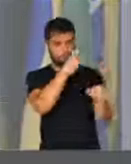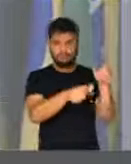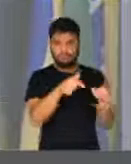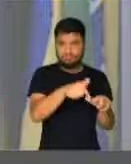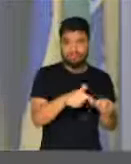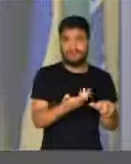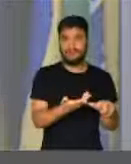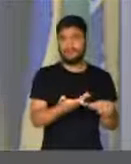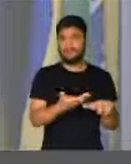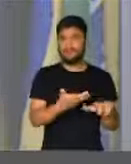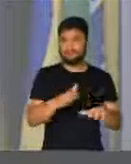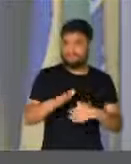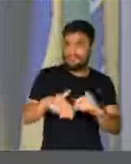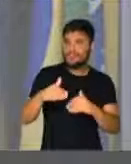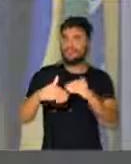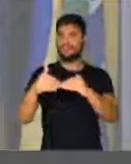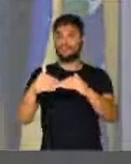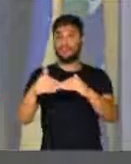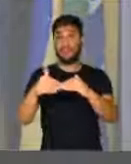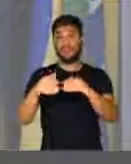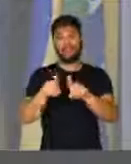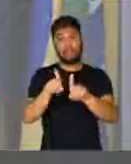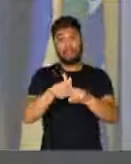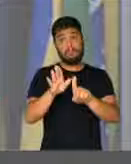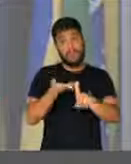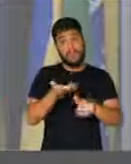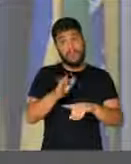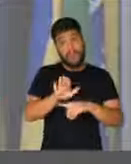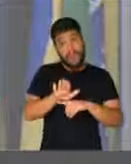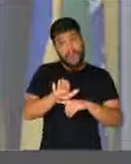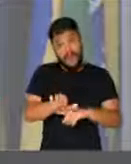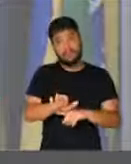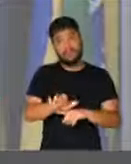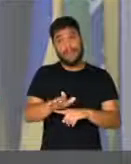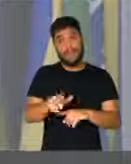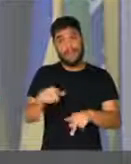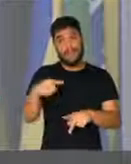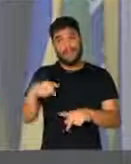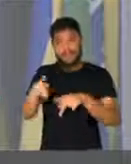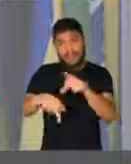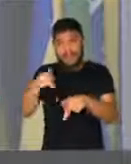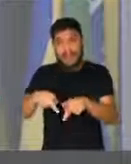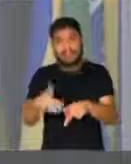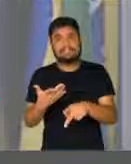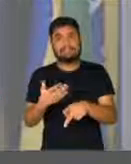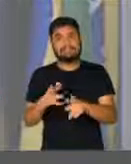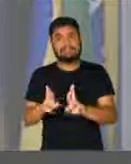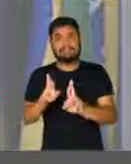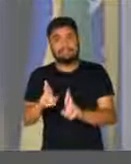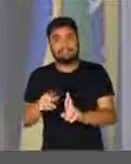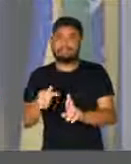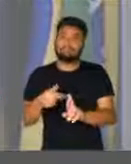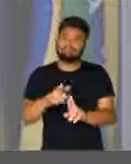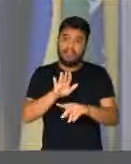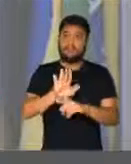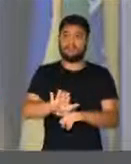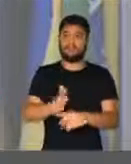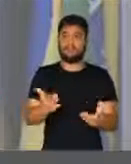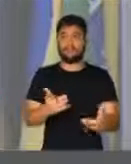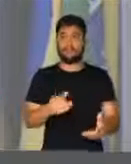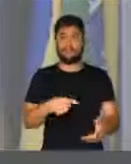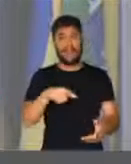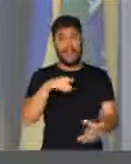desenvolver e, acima de tudo, atender a expectativa da nossa população, não só do Paraná, do Brasil. Teve uma votação